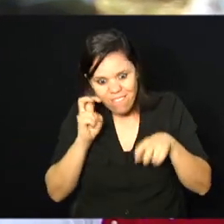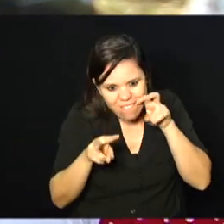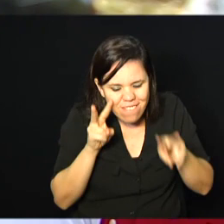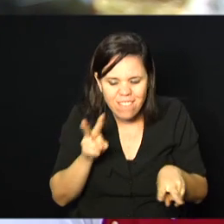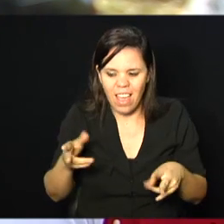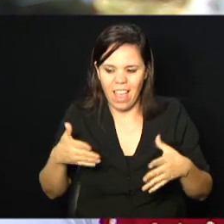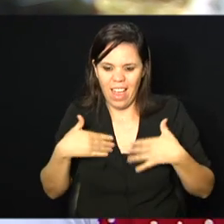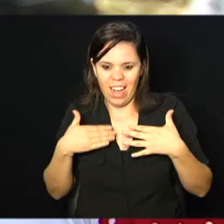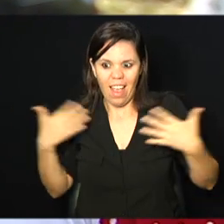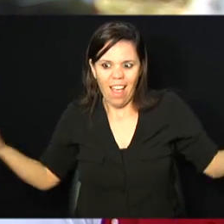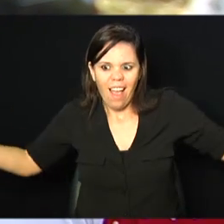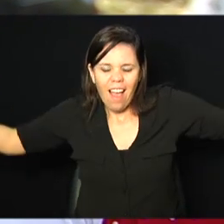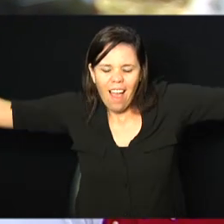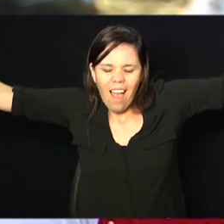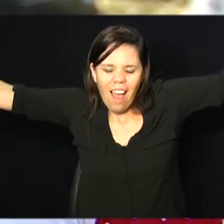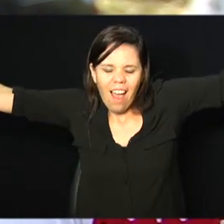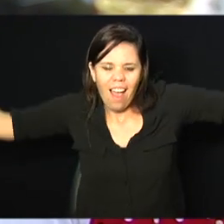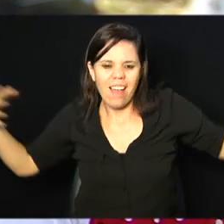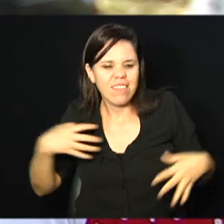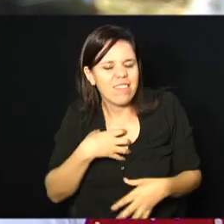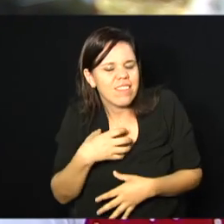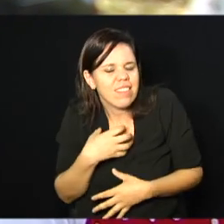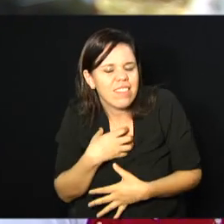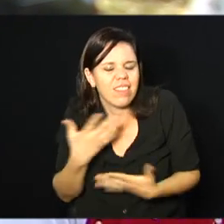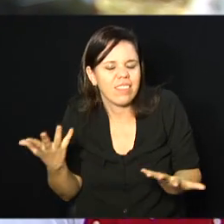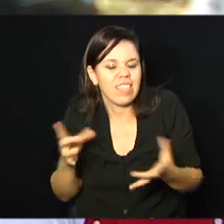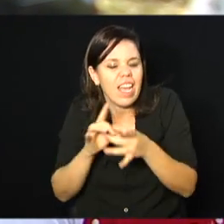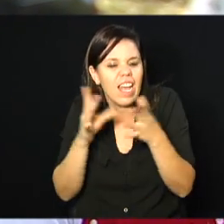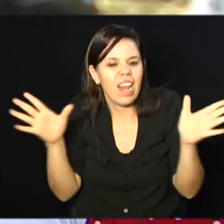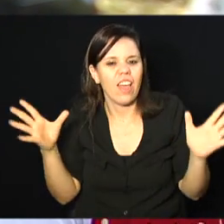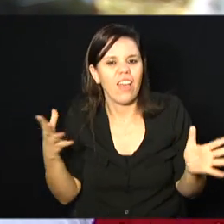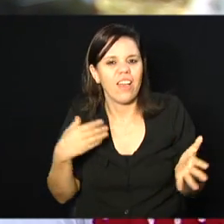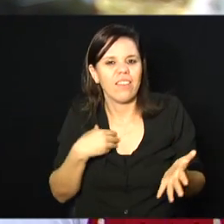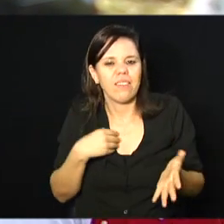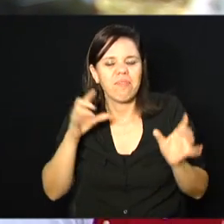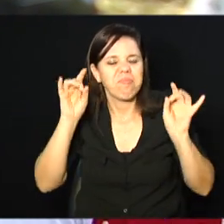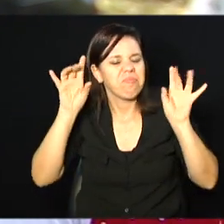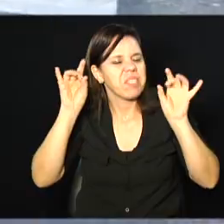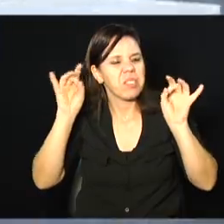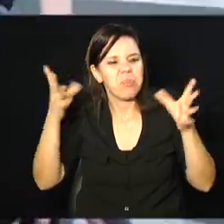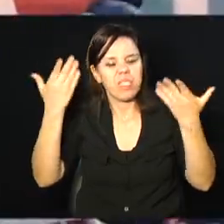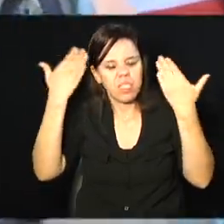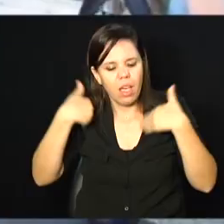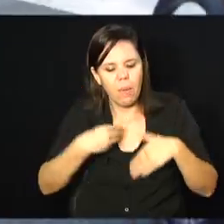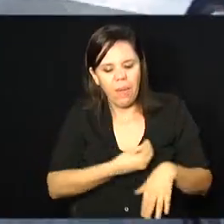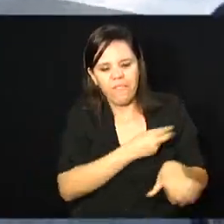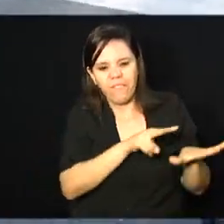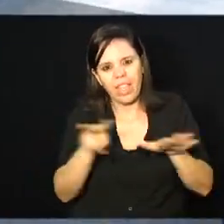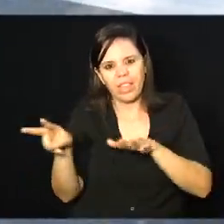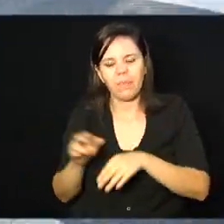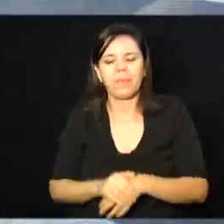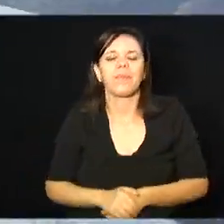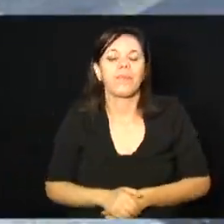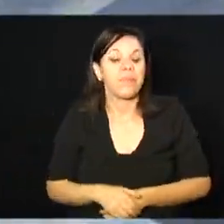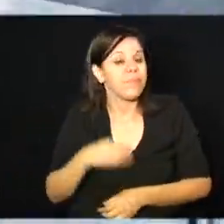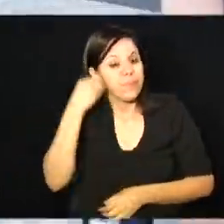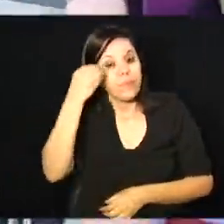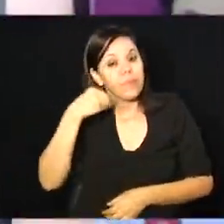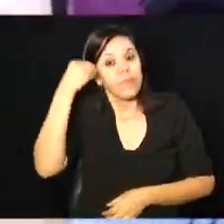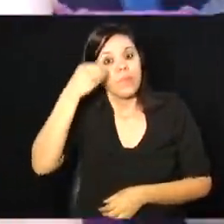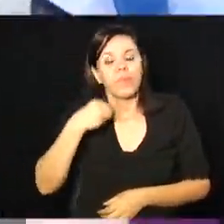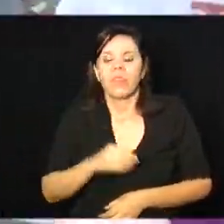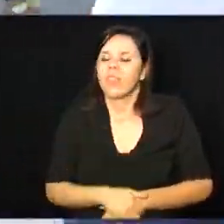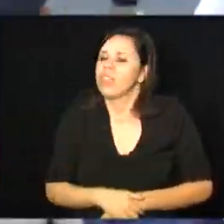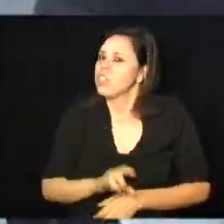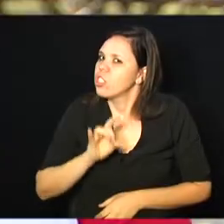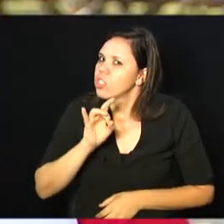e se sentir livre, isso faz toda a diferença no meu dia, na minha semana e em tudo. A experiência não é boa só para